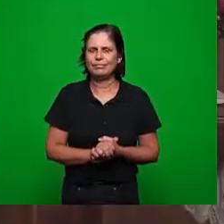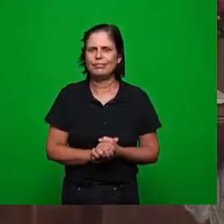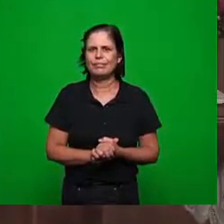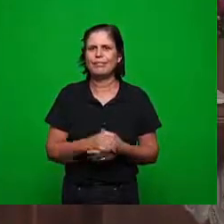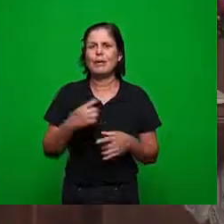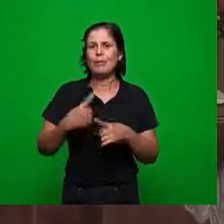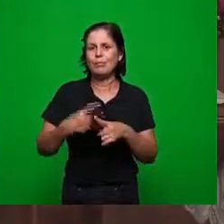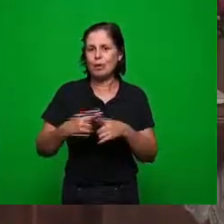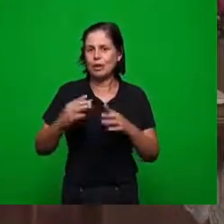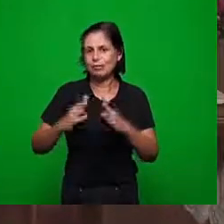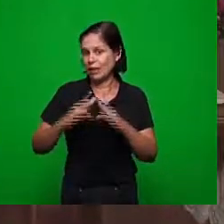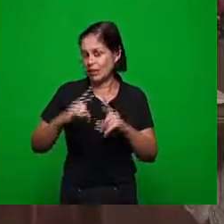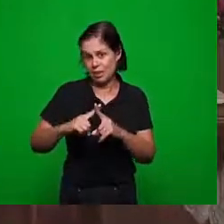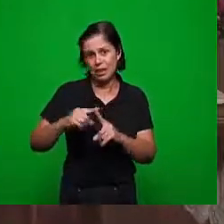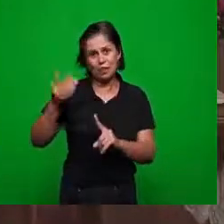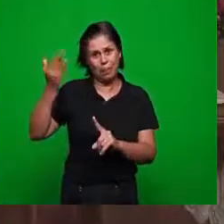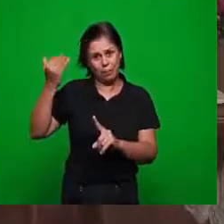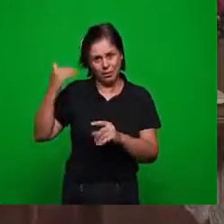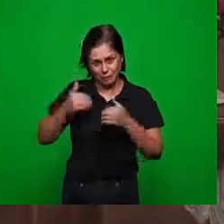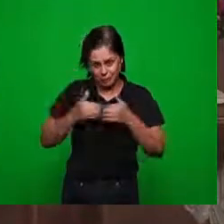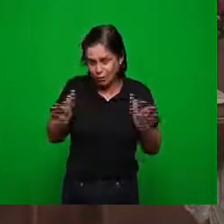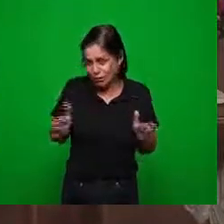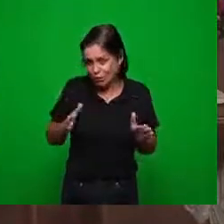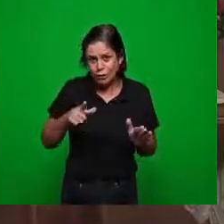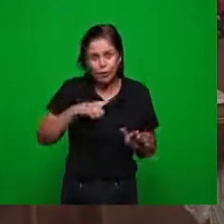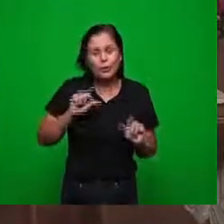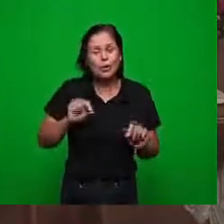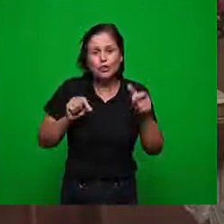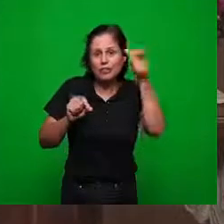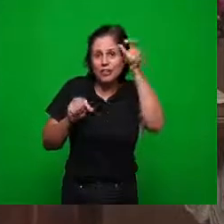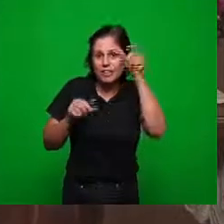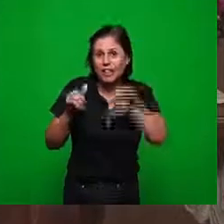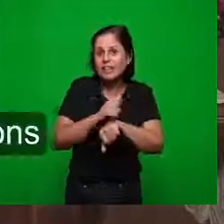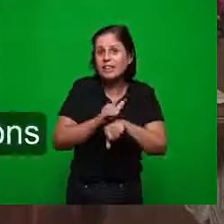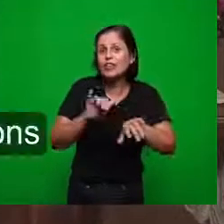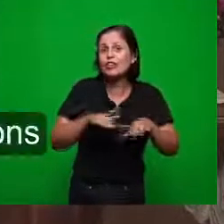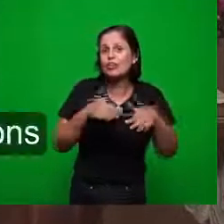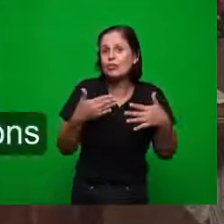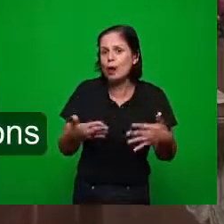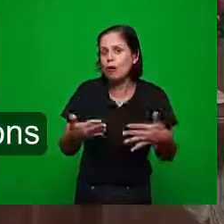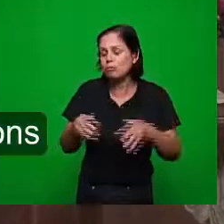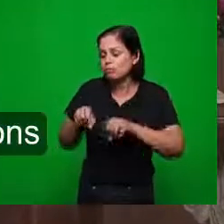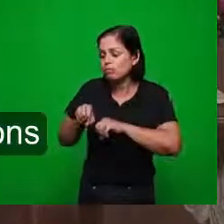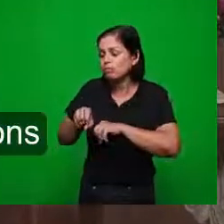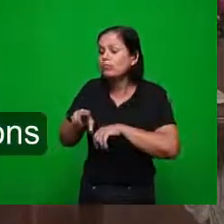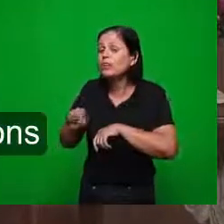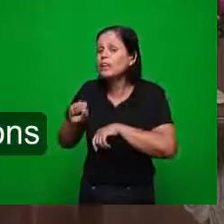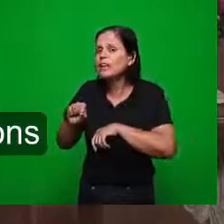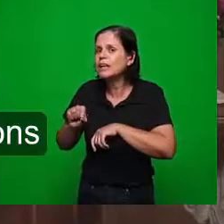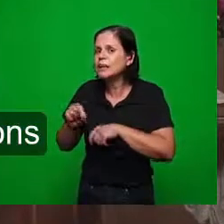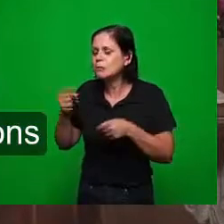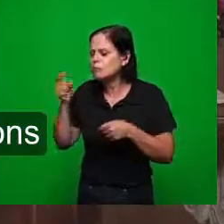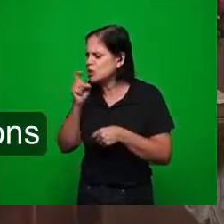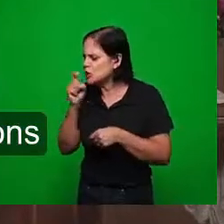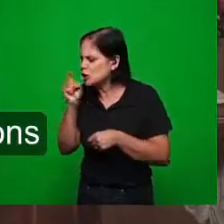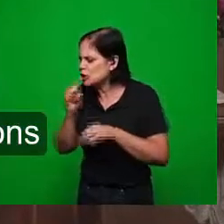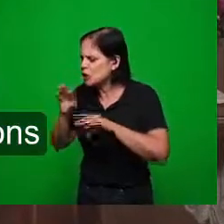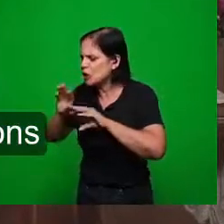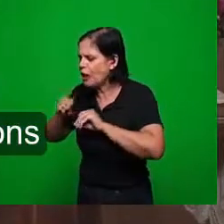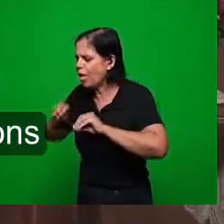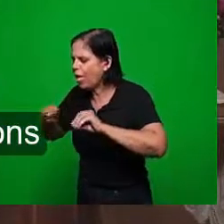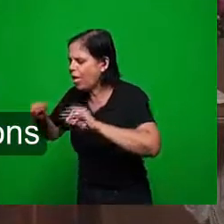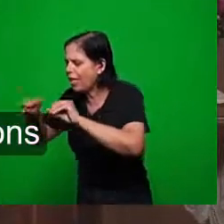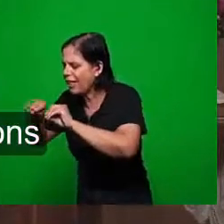homens da igreja para que a igreja não prosperasse aqui foi a morte mesmo a oposição aqui foi morte